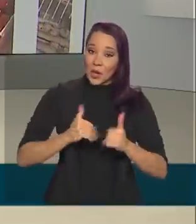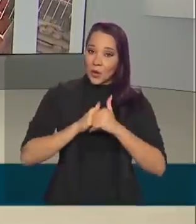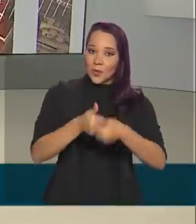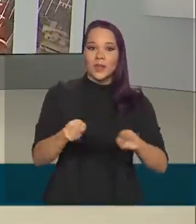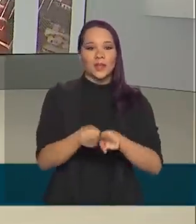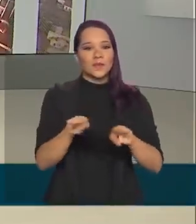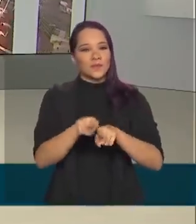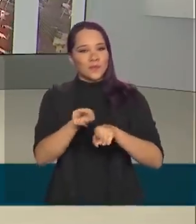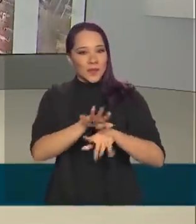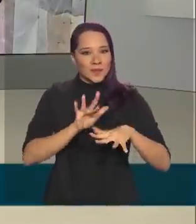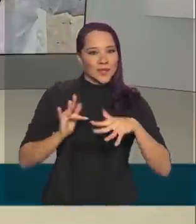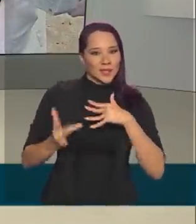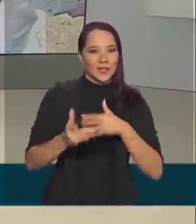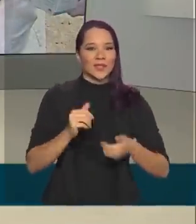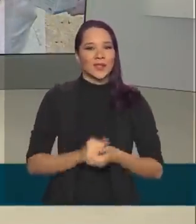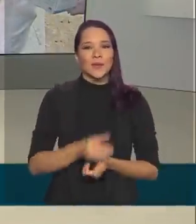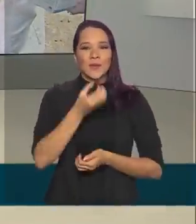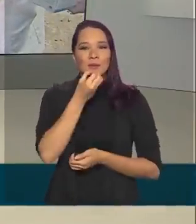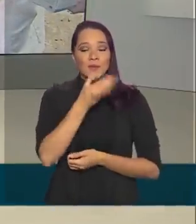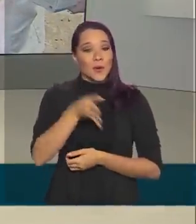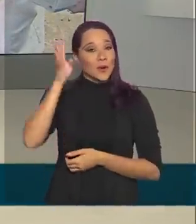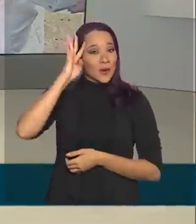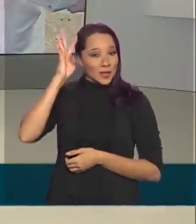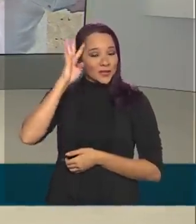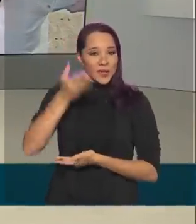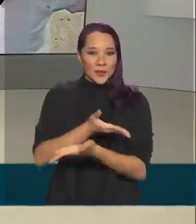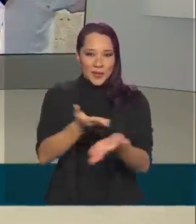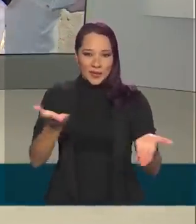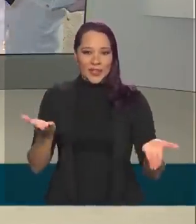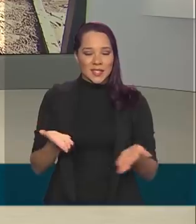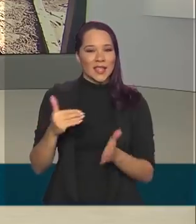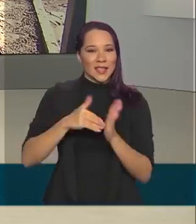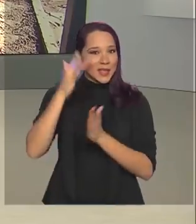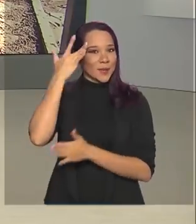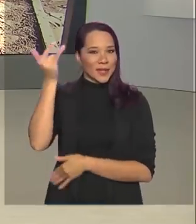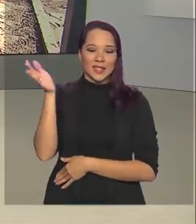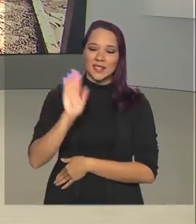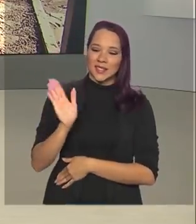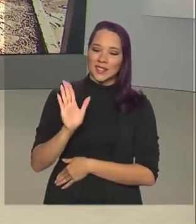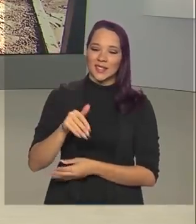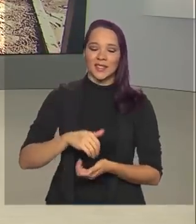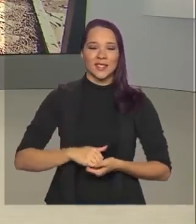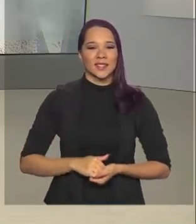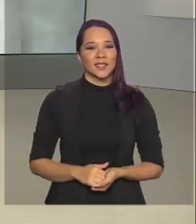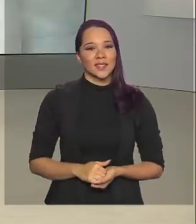acompanhe também pelas redes sociais. Uma ótima quarta-feira para você, e até amanhã. Tchau, tchau.